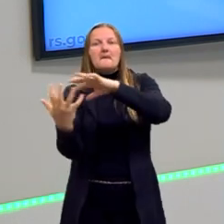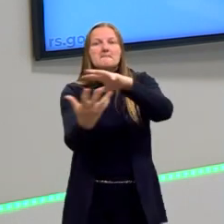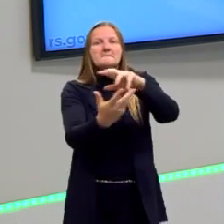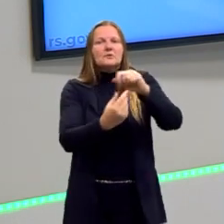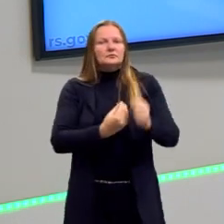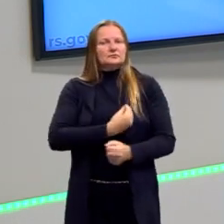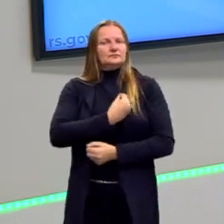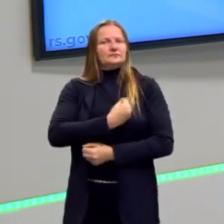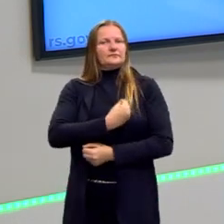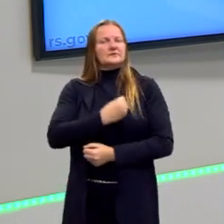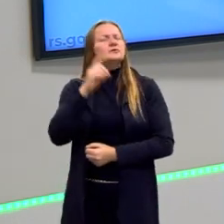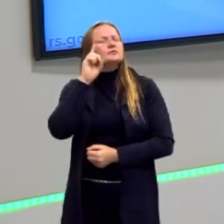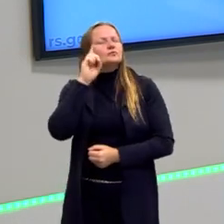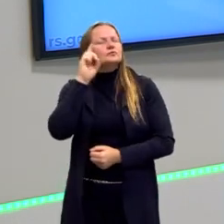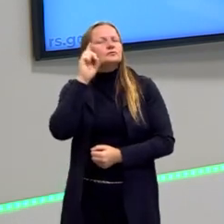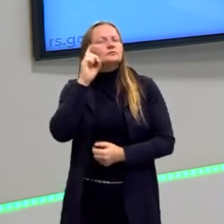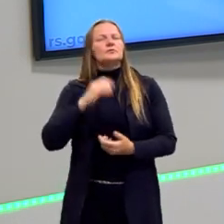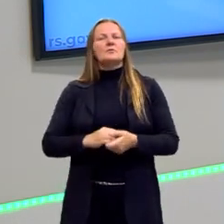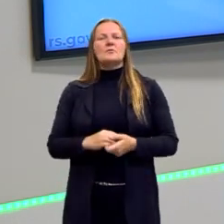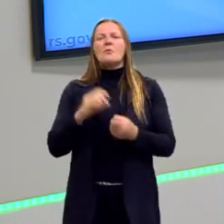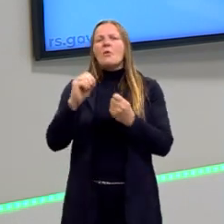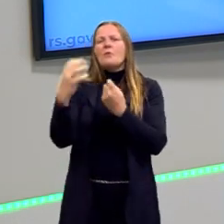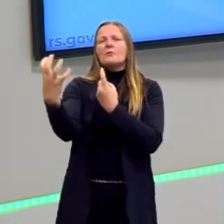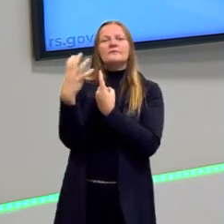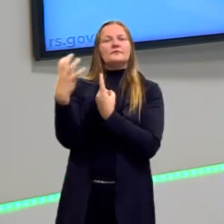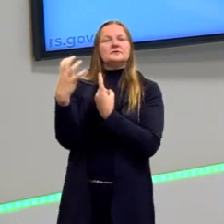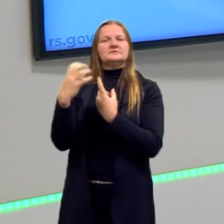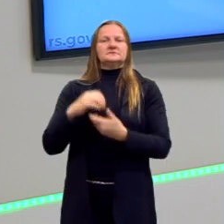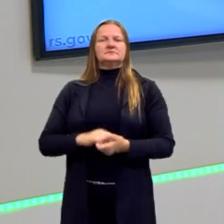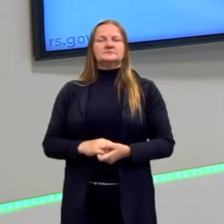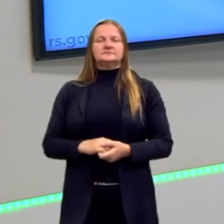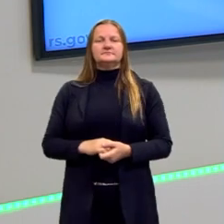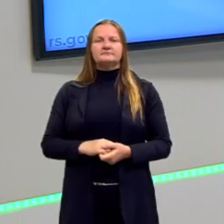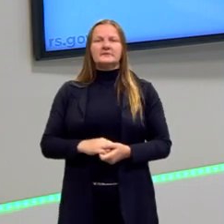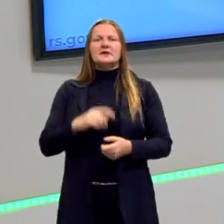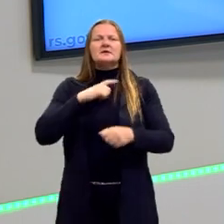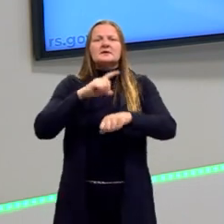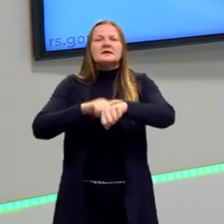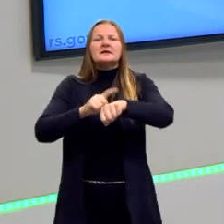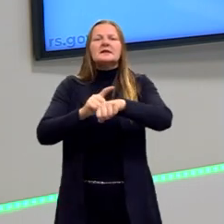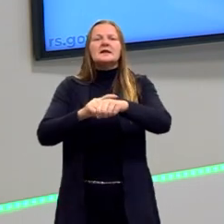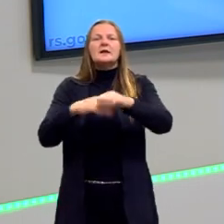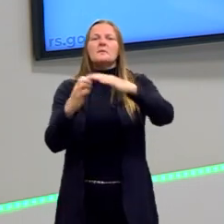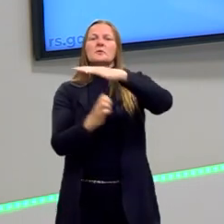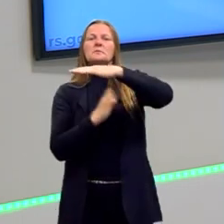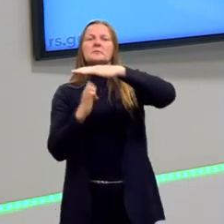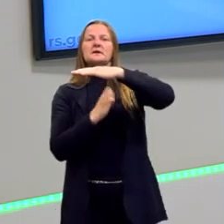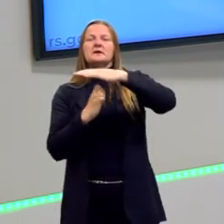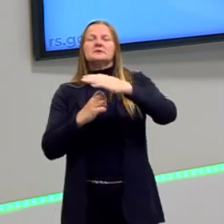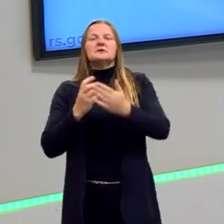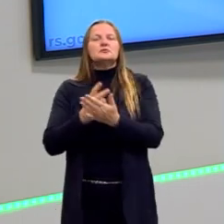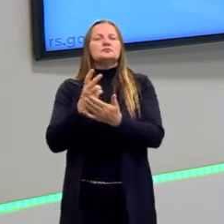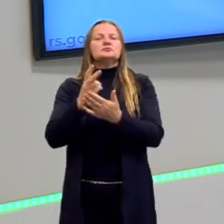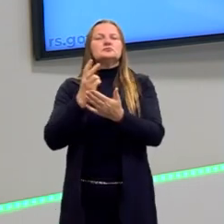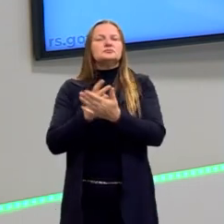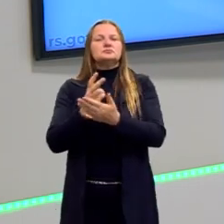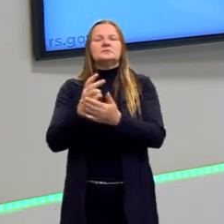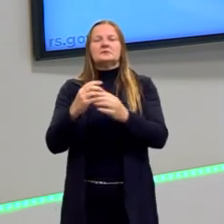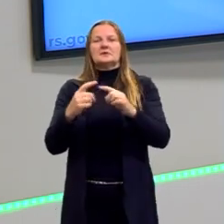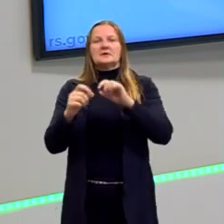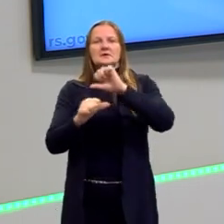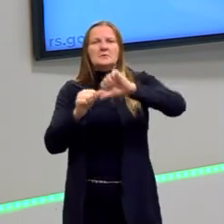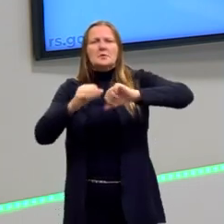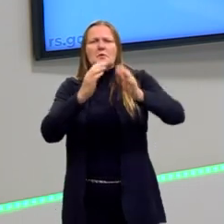vida, né? De que forma isso, a partir do momento que nós não temos mais esse tempo de empresa que fica volátil, essas questões